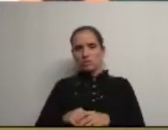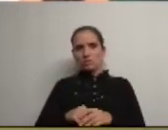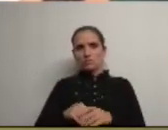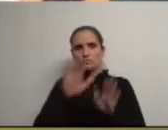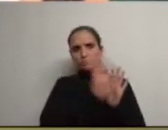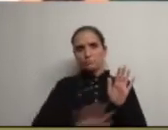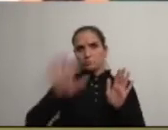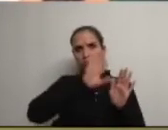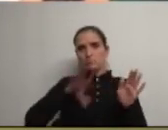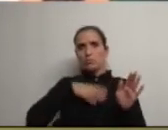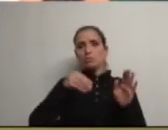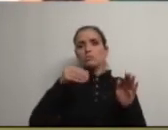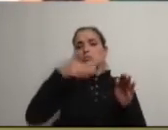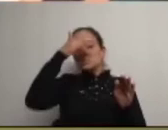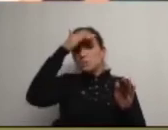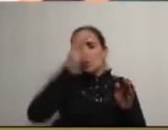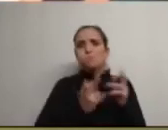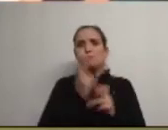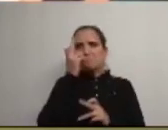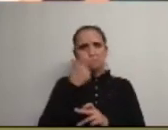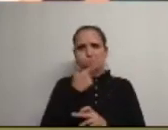mundial onde é que nós estamos? não podemos subir